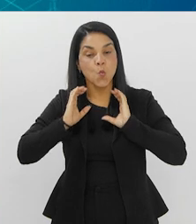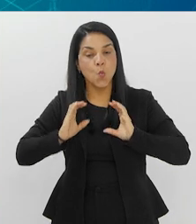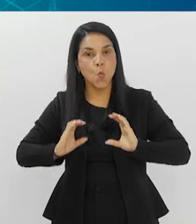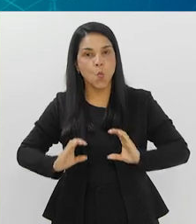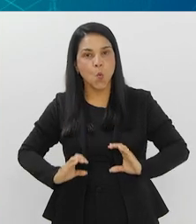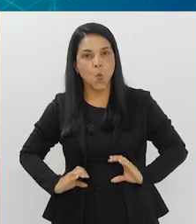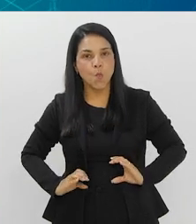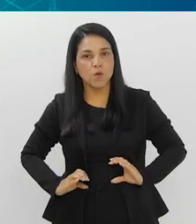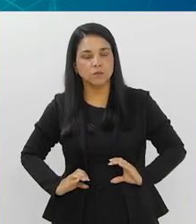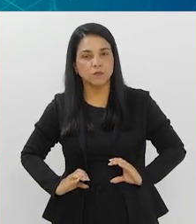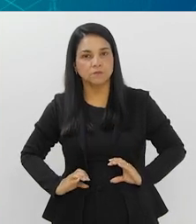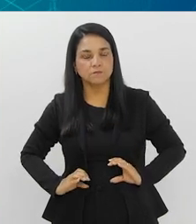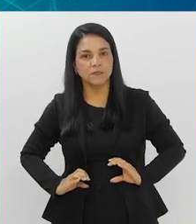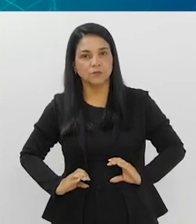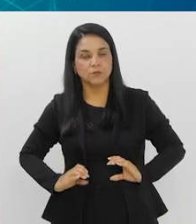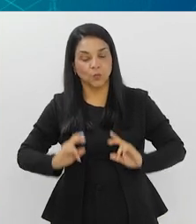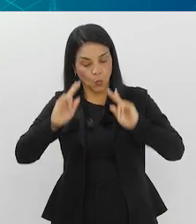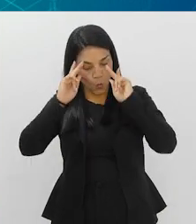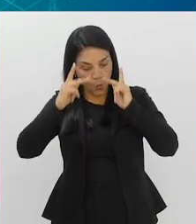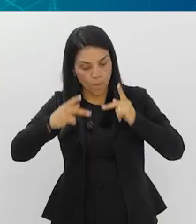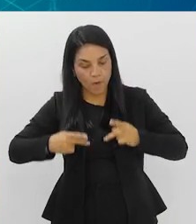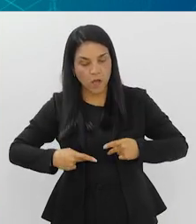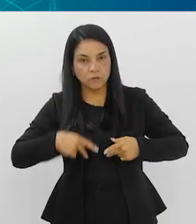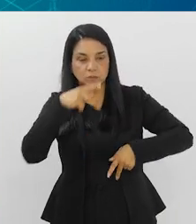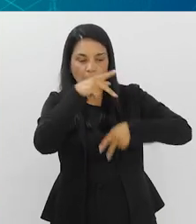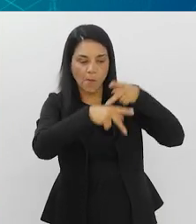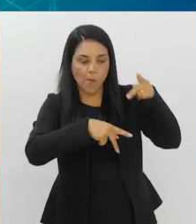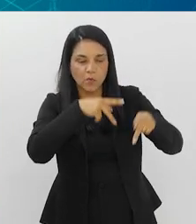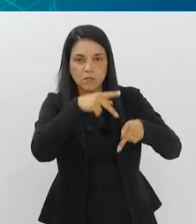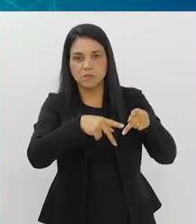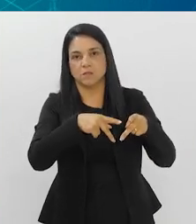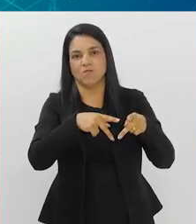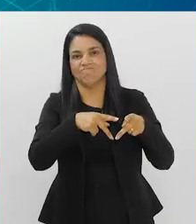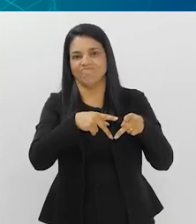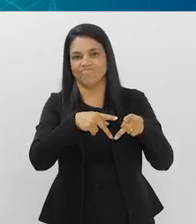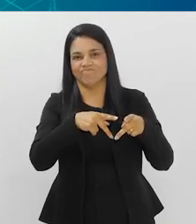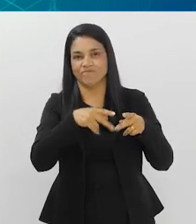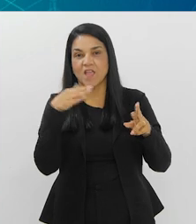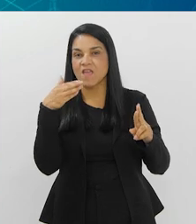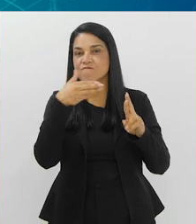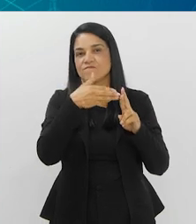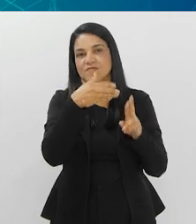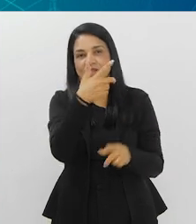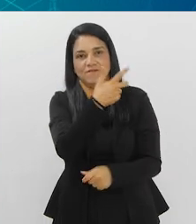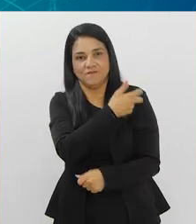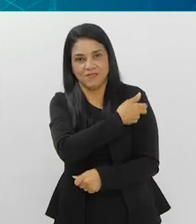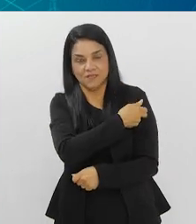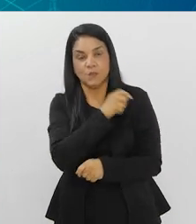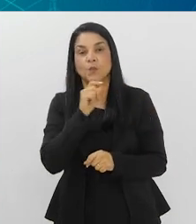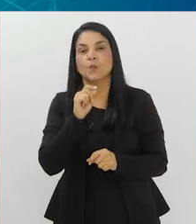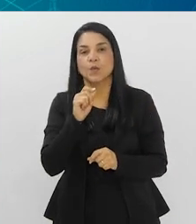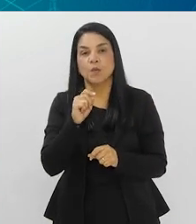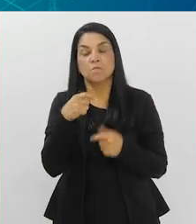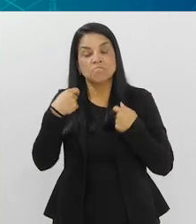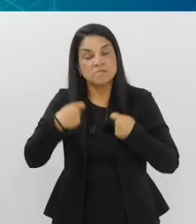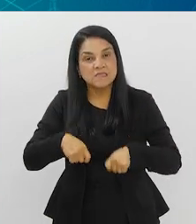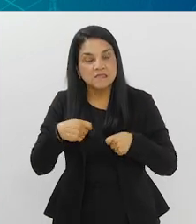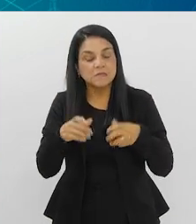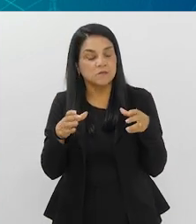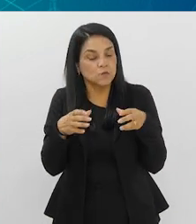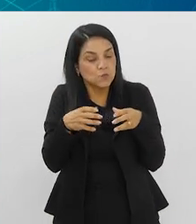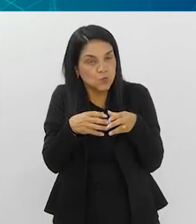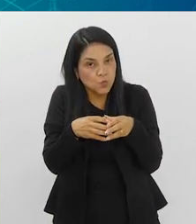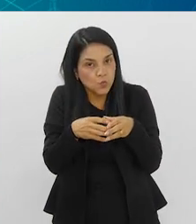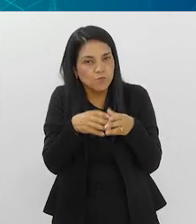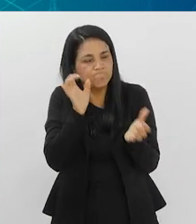comportamento da nossa população em relação às vacinas. e isso demanda uma